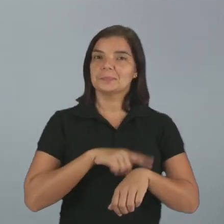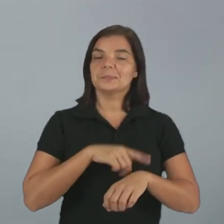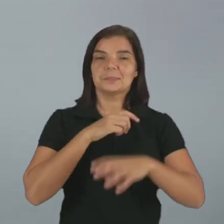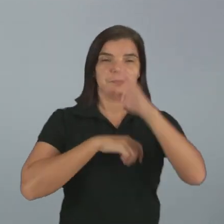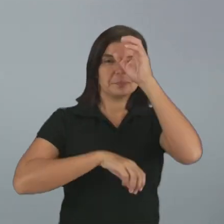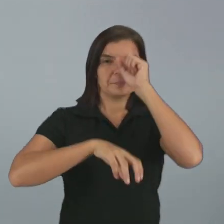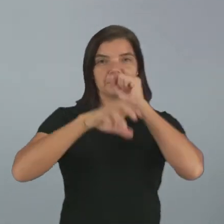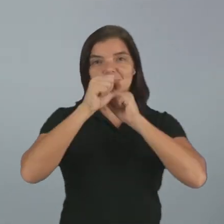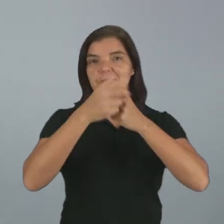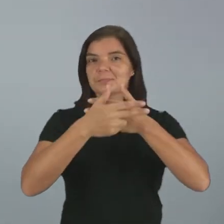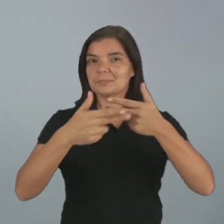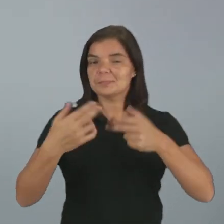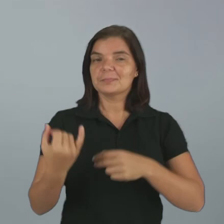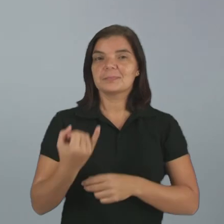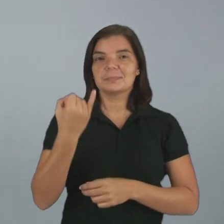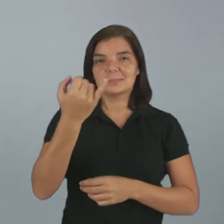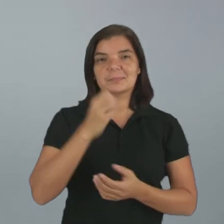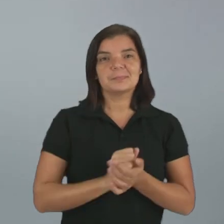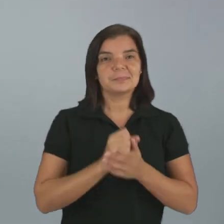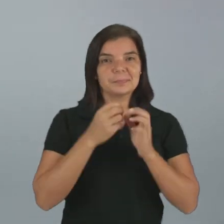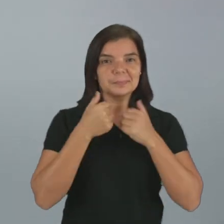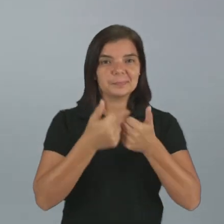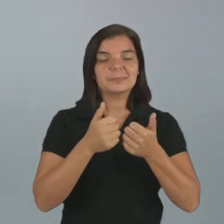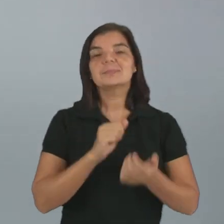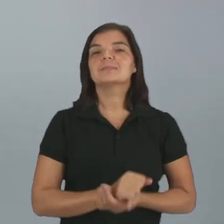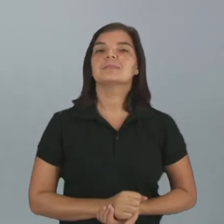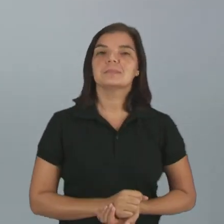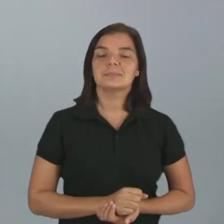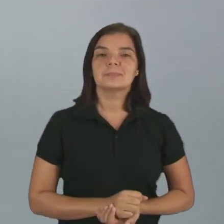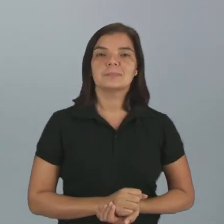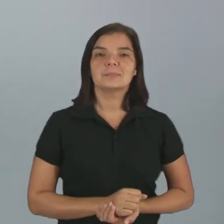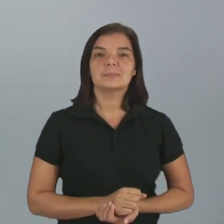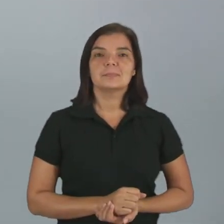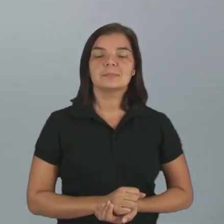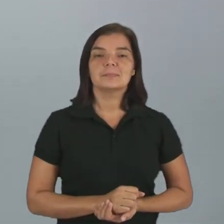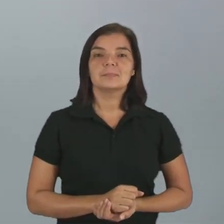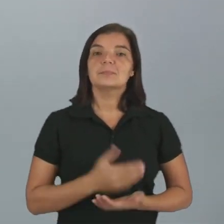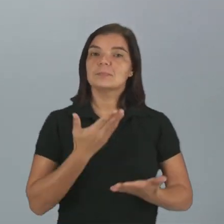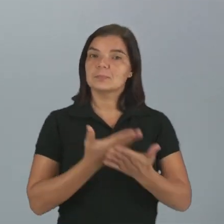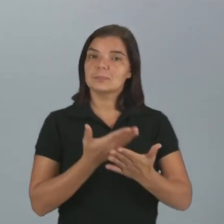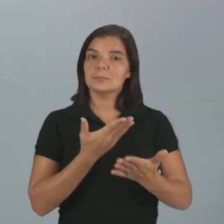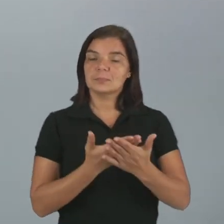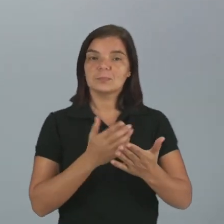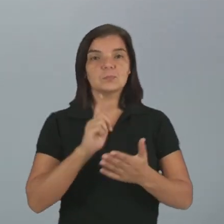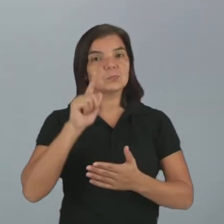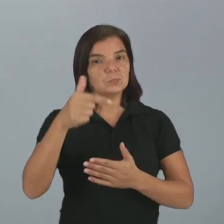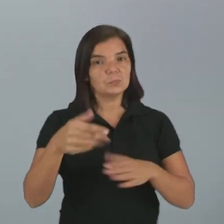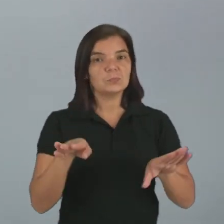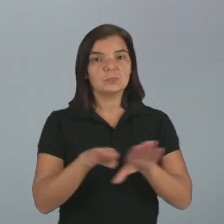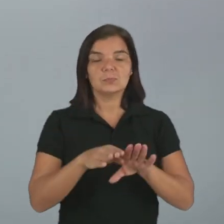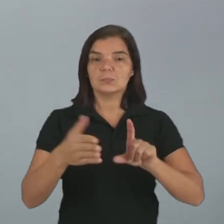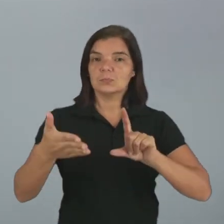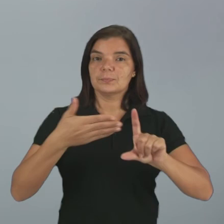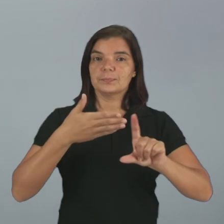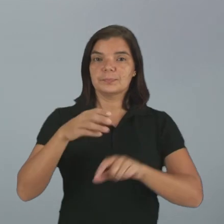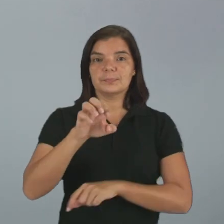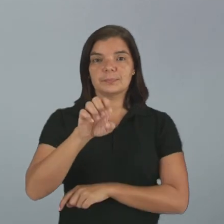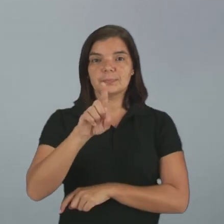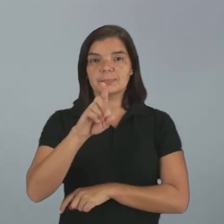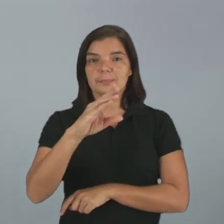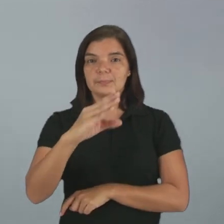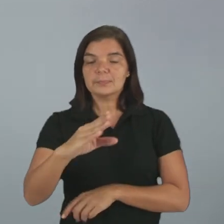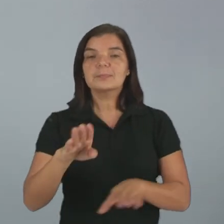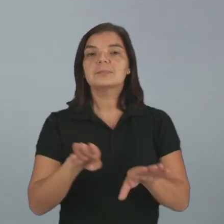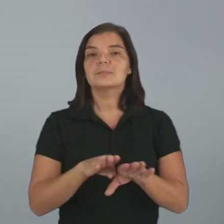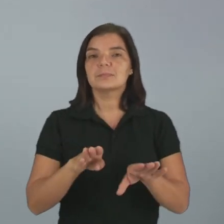aprendermos mais coisas importantes, tudo bem? Então, para acessar esta aula e outras, acesse a plataforma